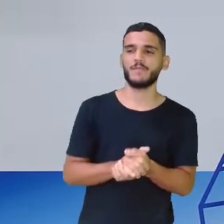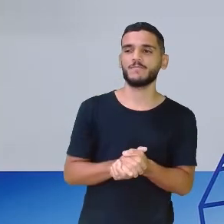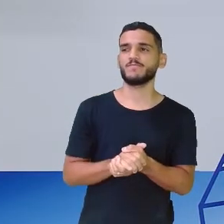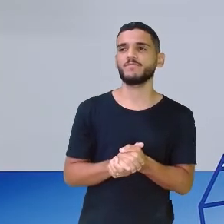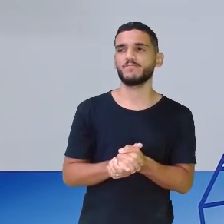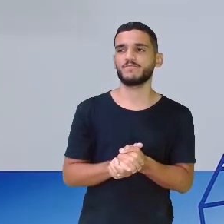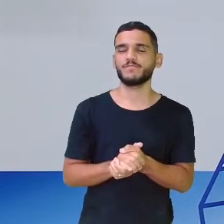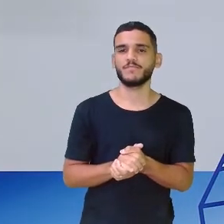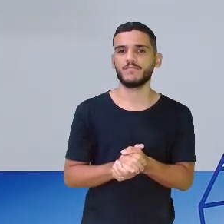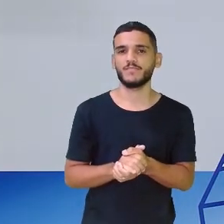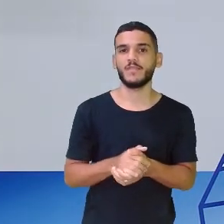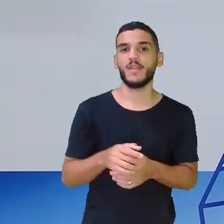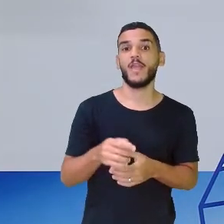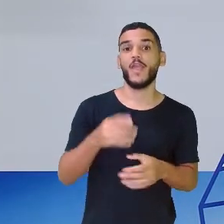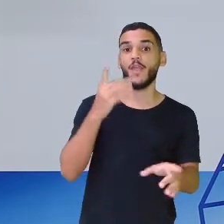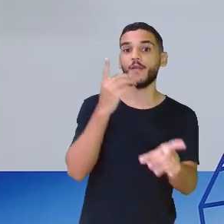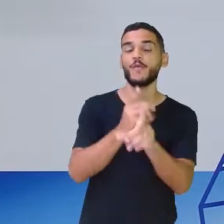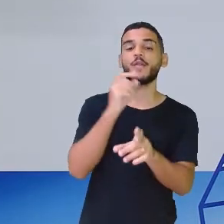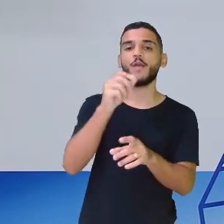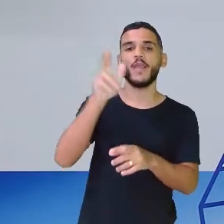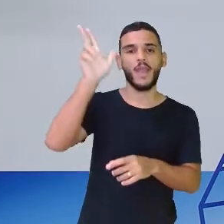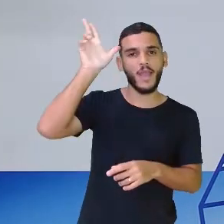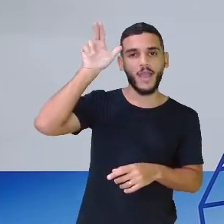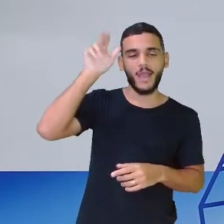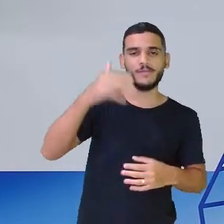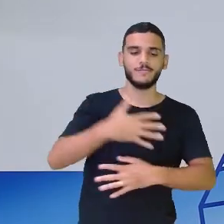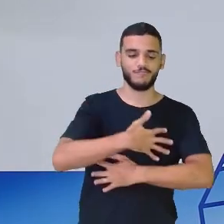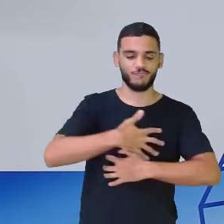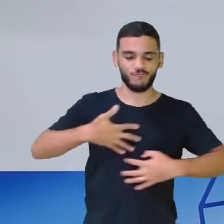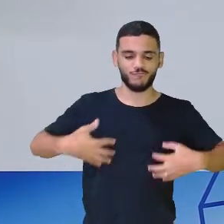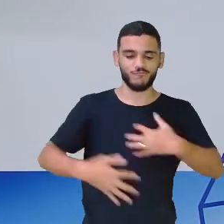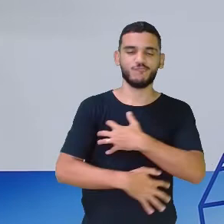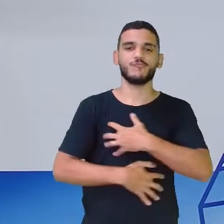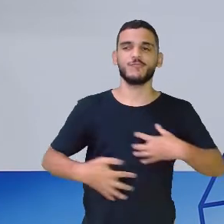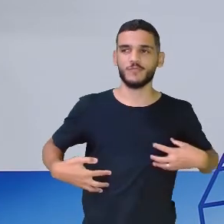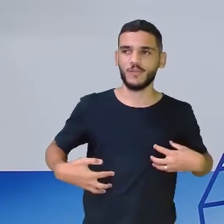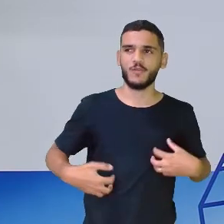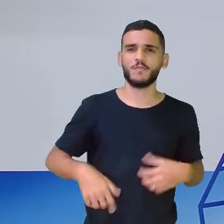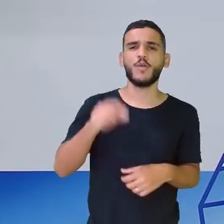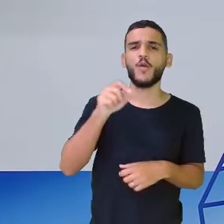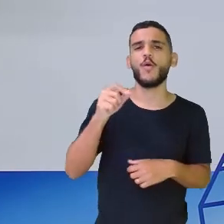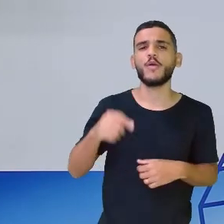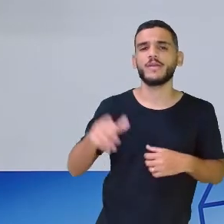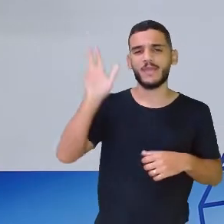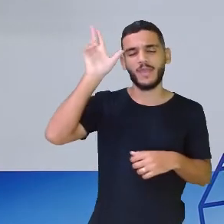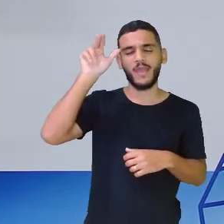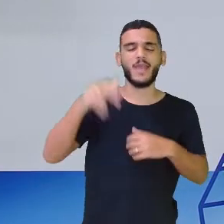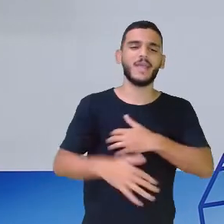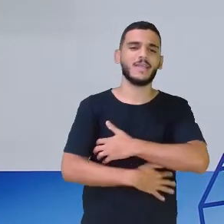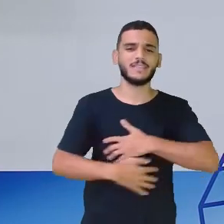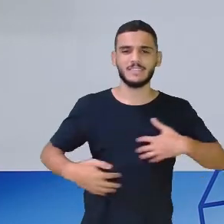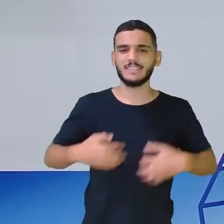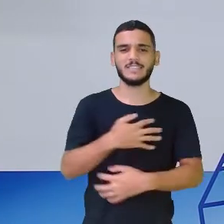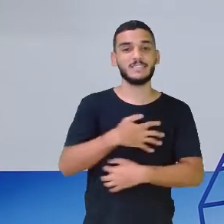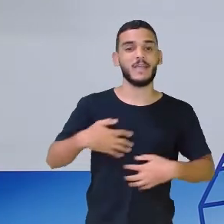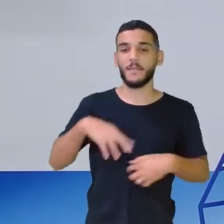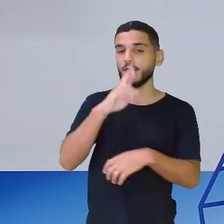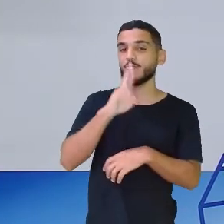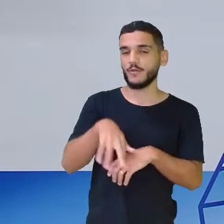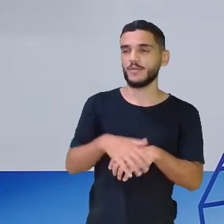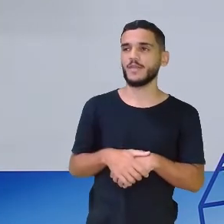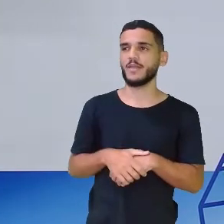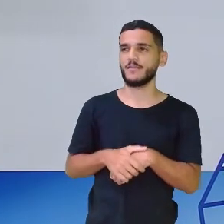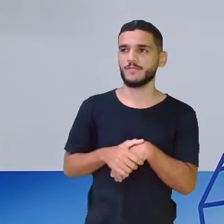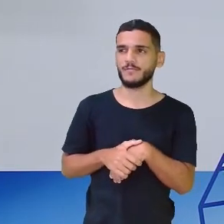mesmo, ela foi a zebra. E o que será que a zebra falou? A zebra disse para